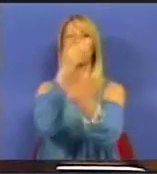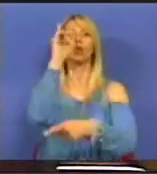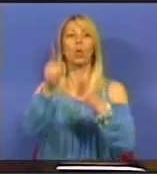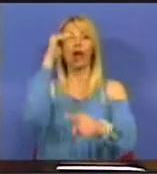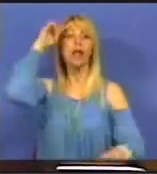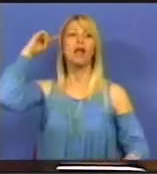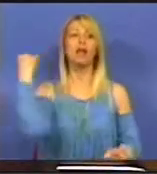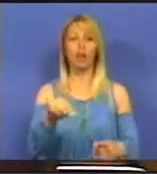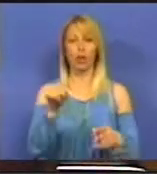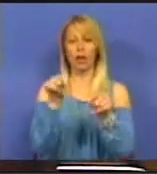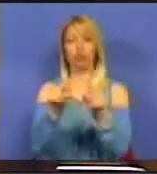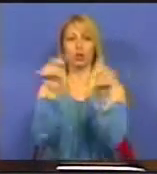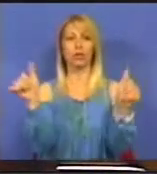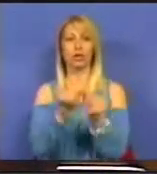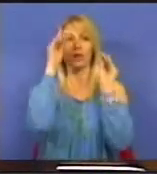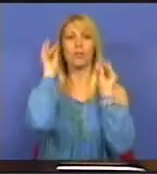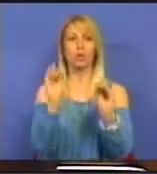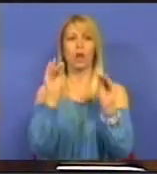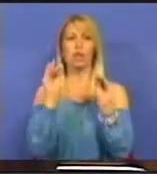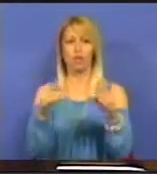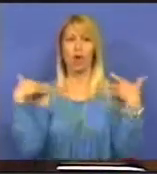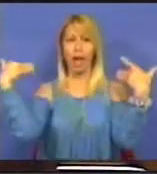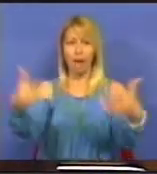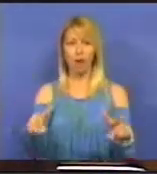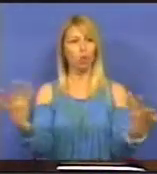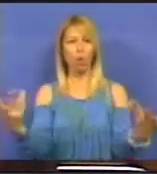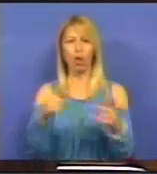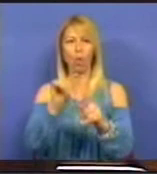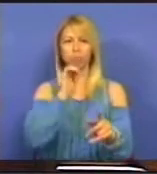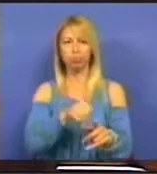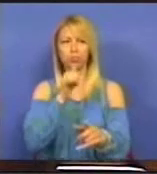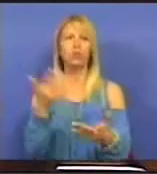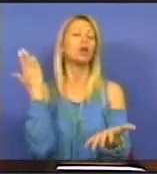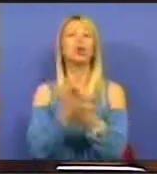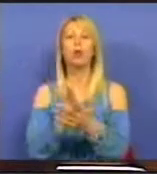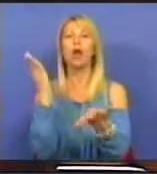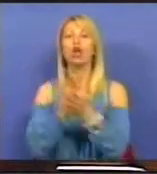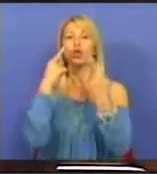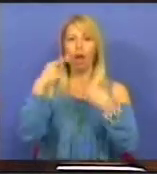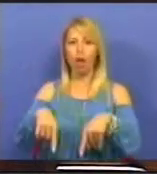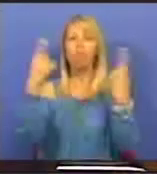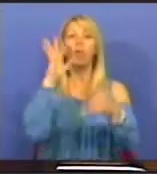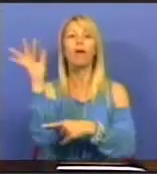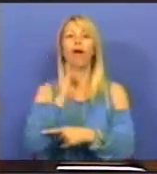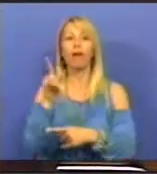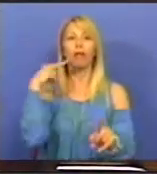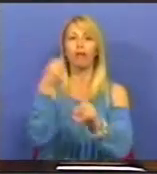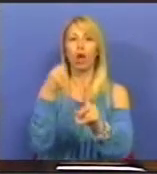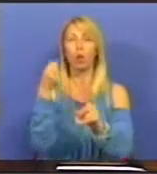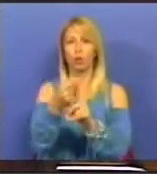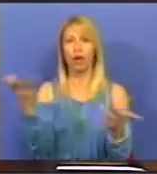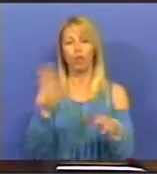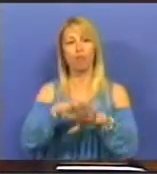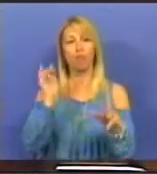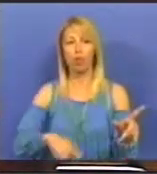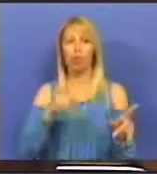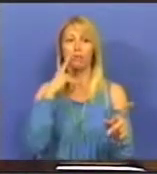do sistema educativo, abandono e insucesso escolar, uma escola pública que procura lutar contra um déficit de décadas